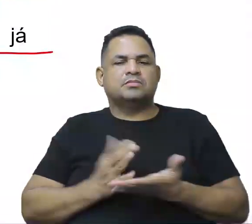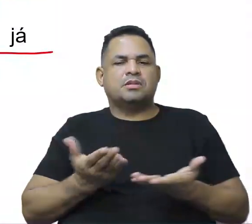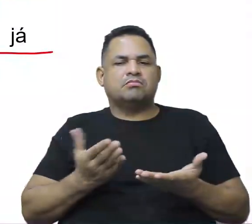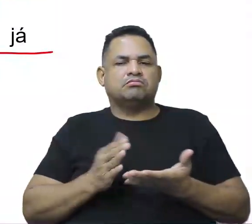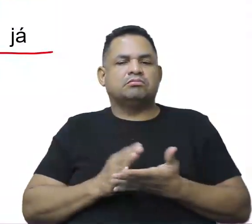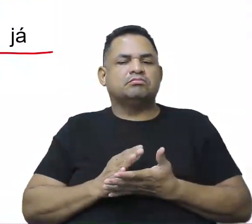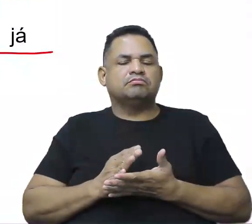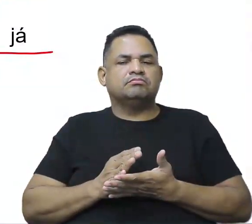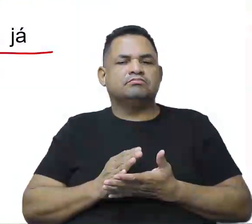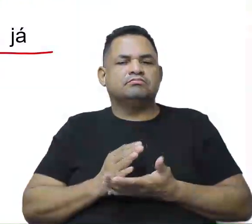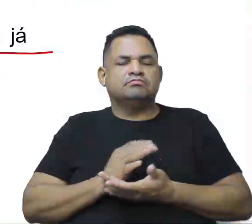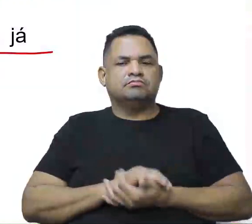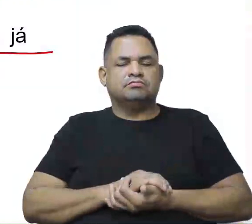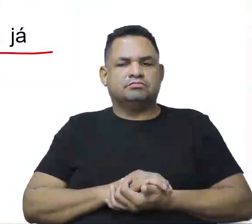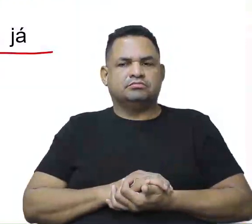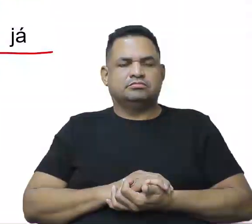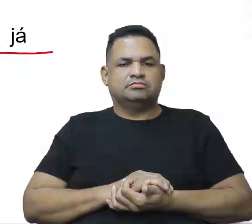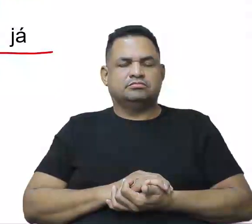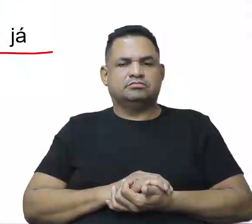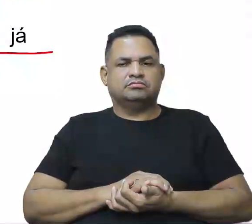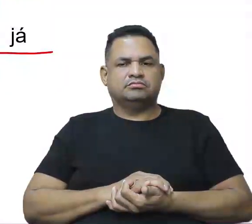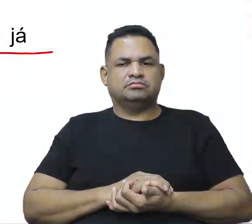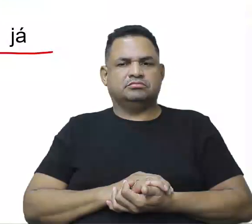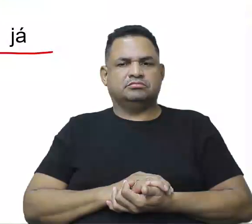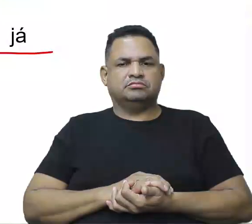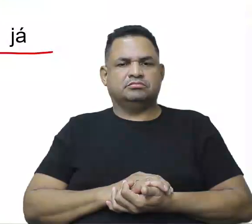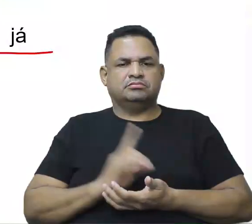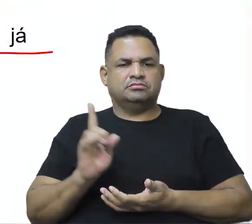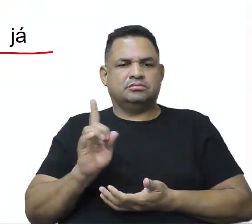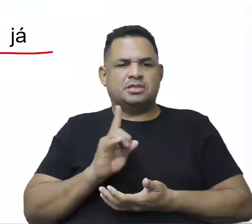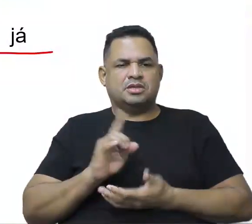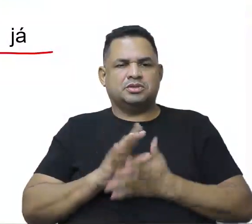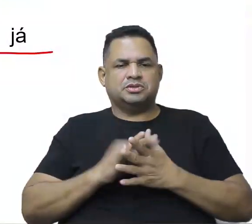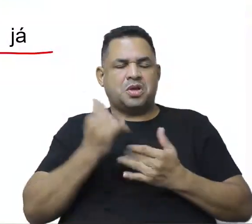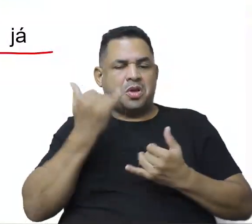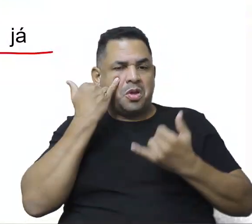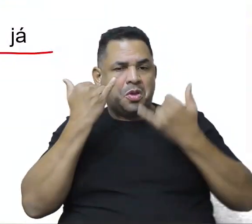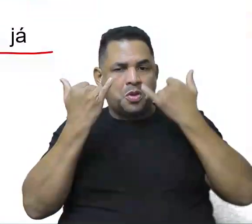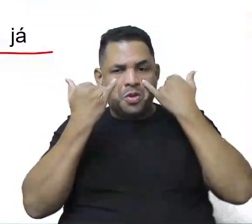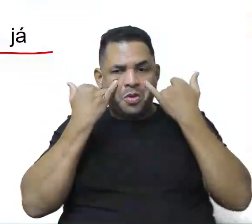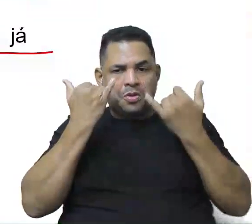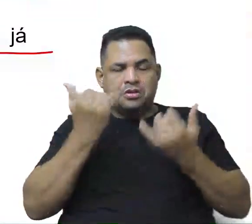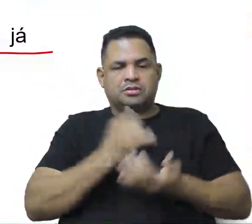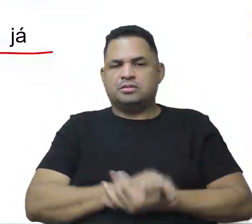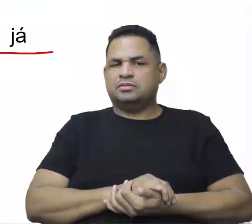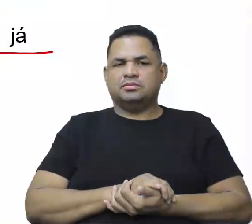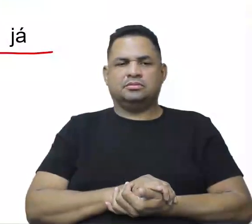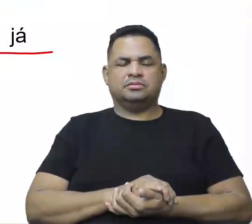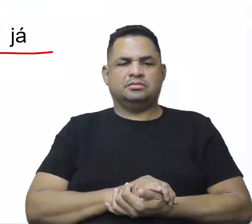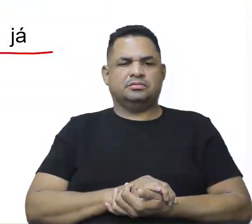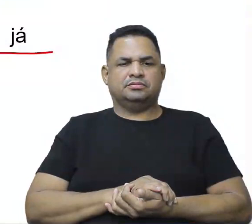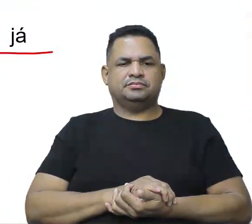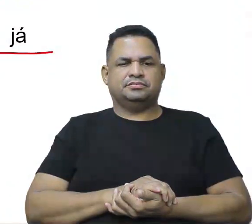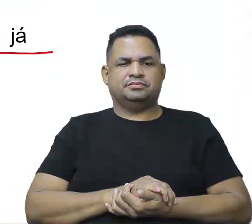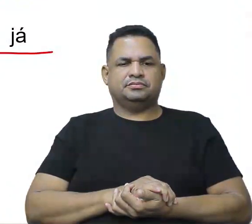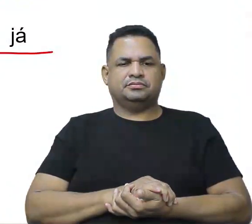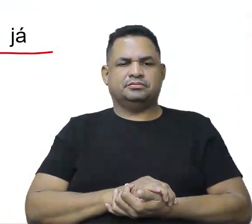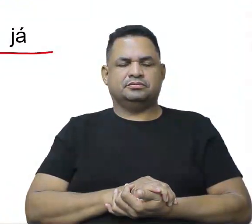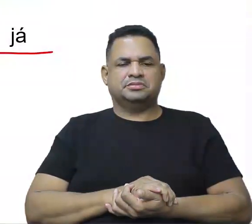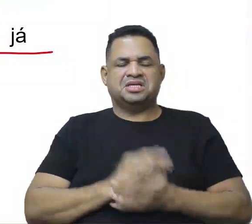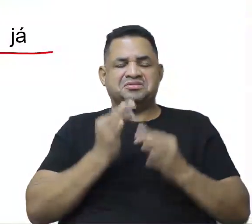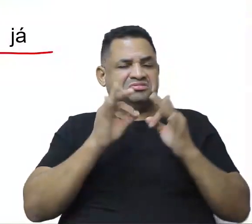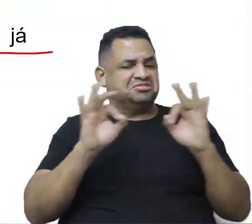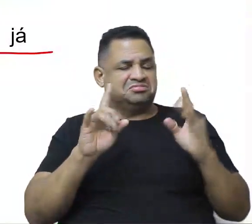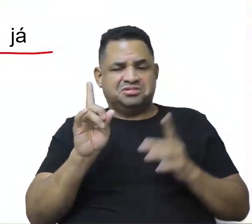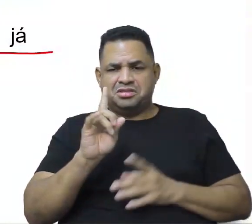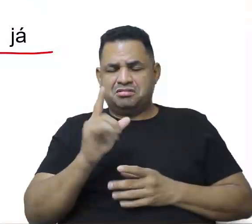compre, né? Então, não é só informar os consumidores acerca das virtudes dos produtos. Isso é muito